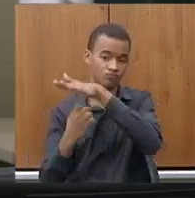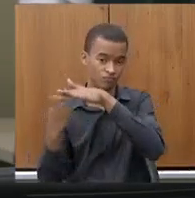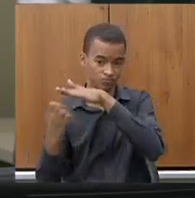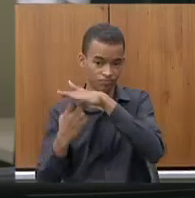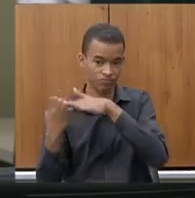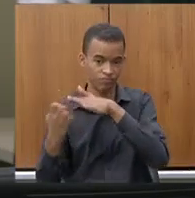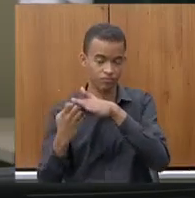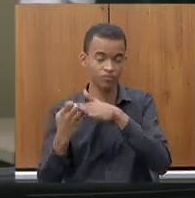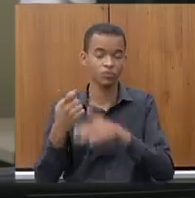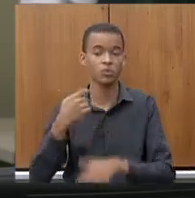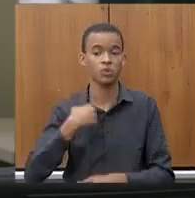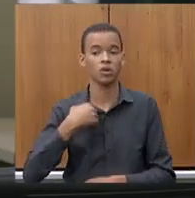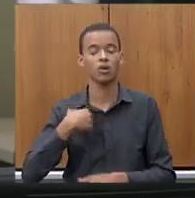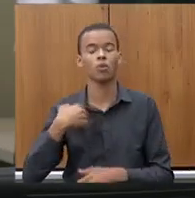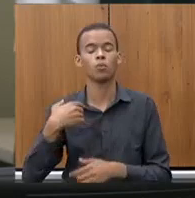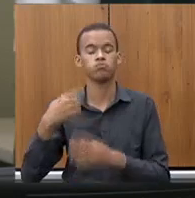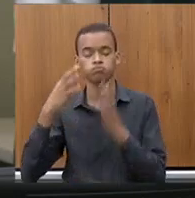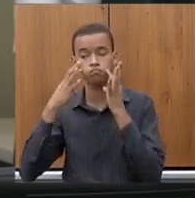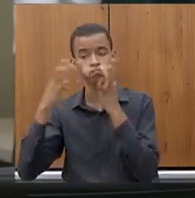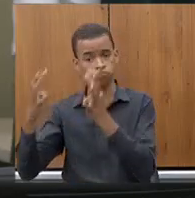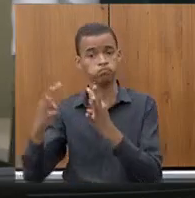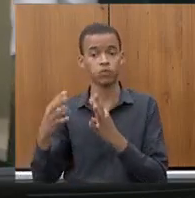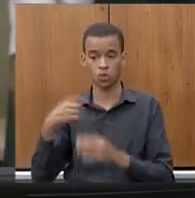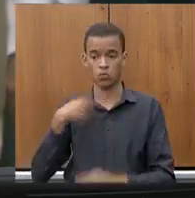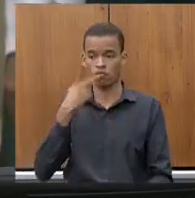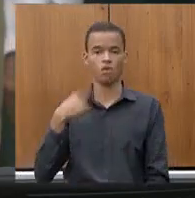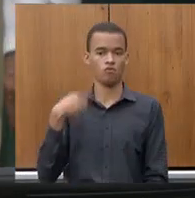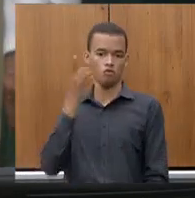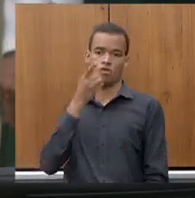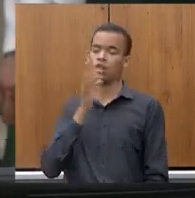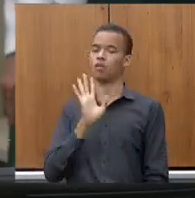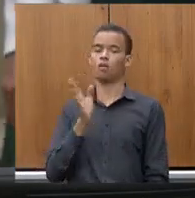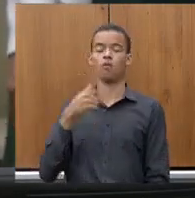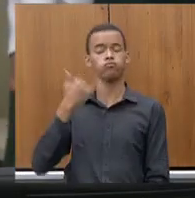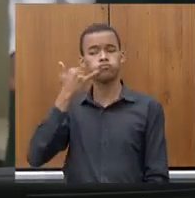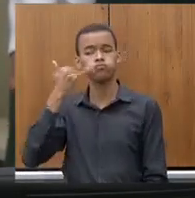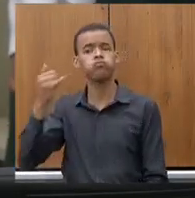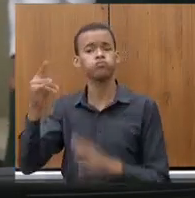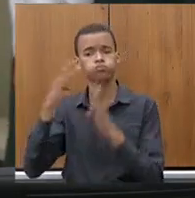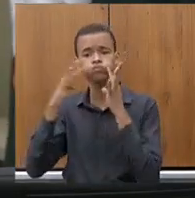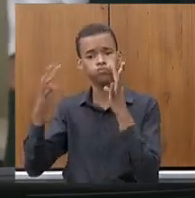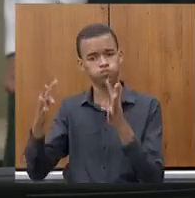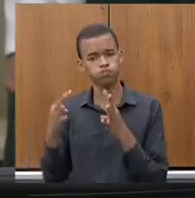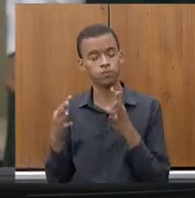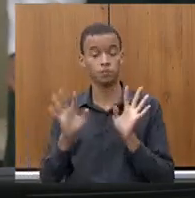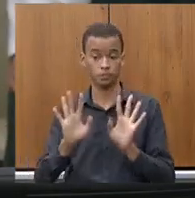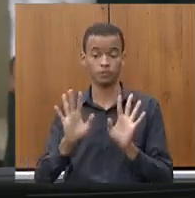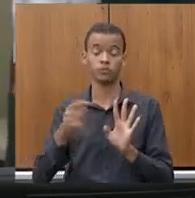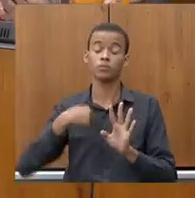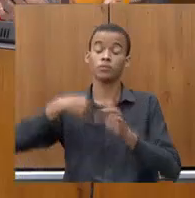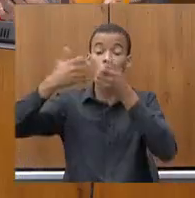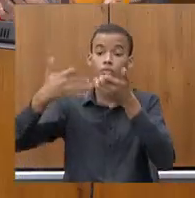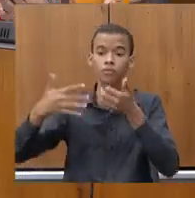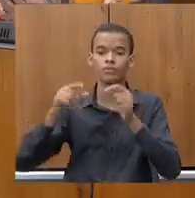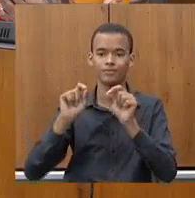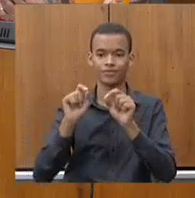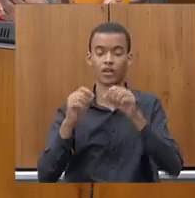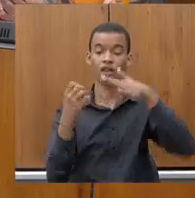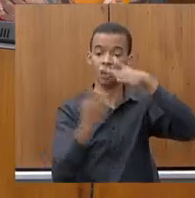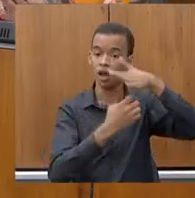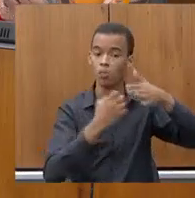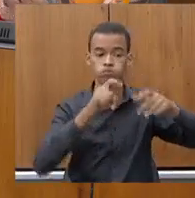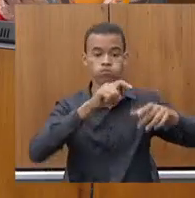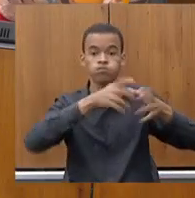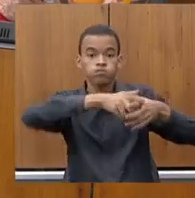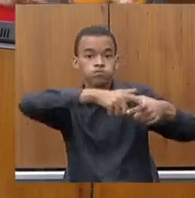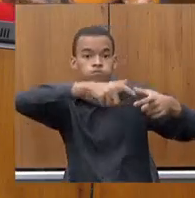deputado. Então, é seguinte, problemas operacionais numa companhia do tamanho